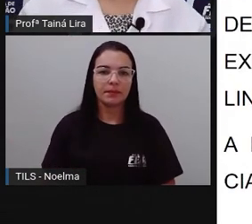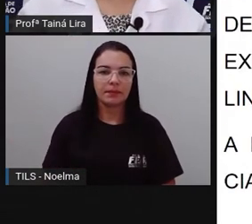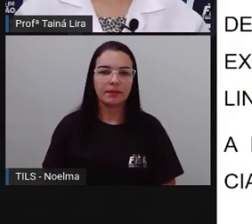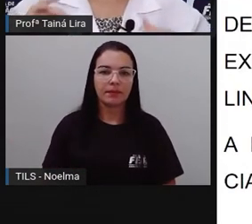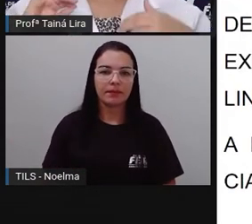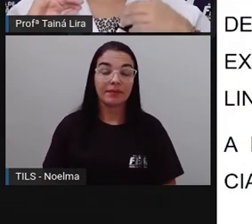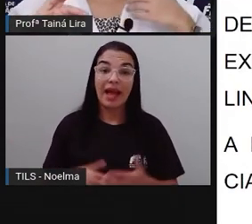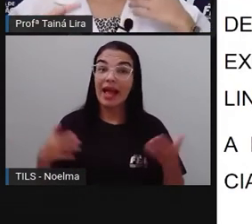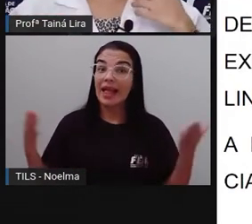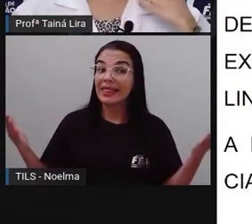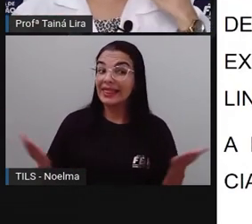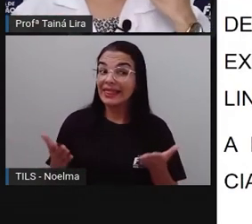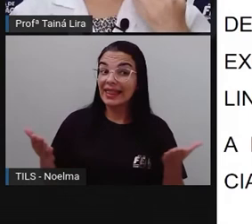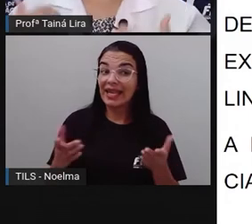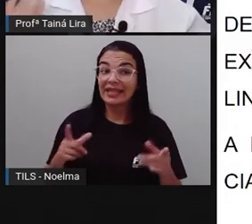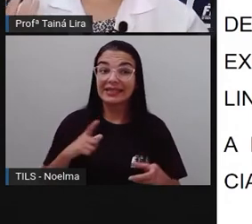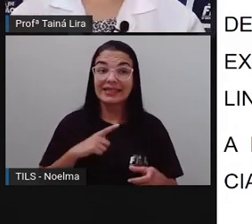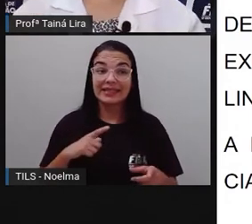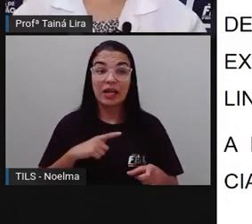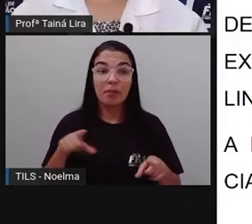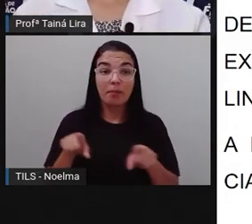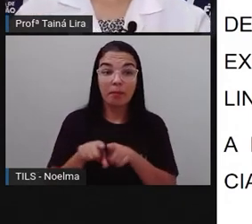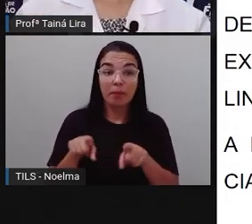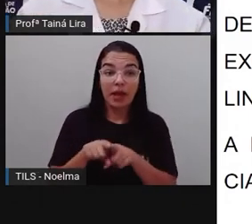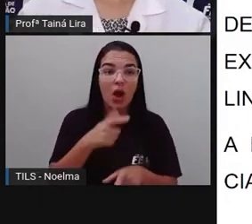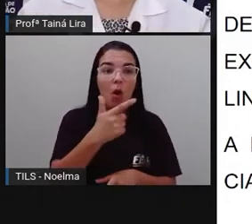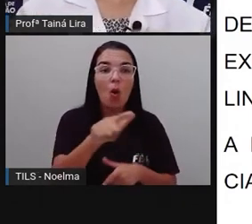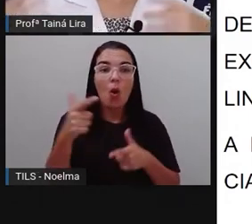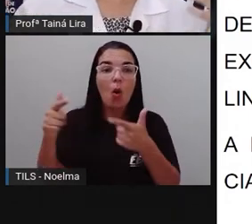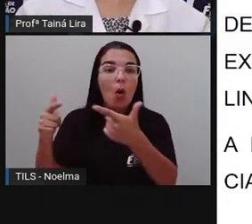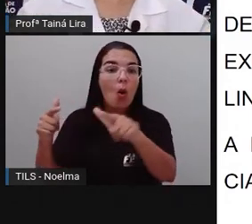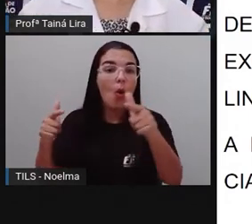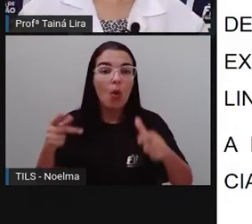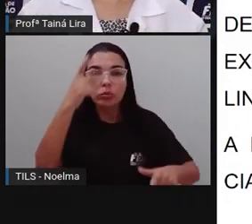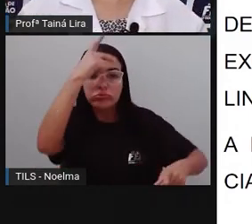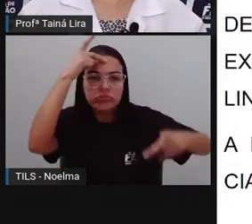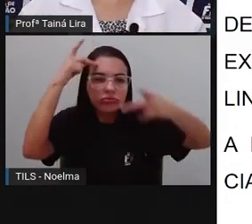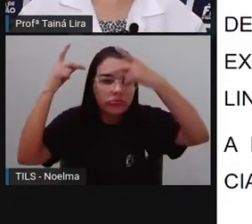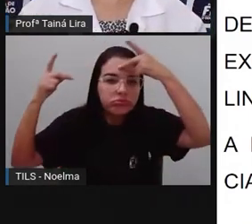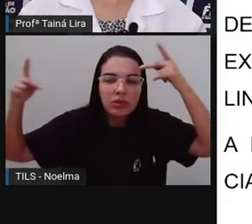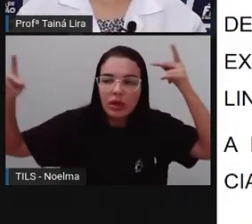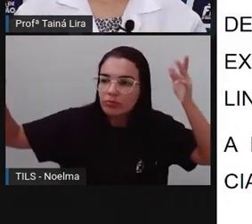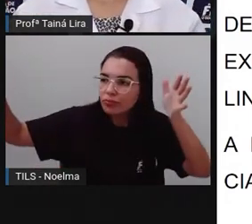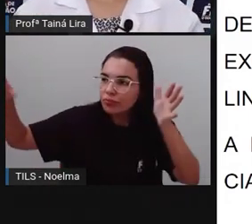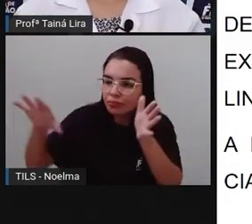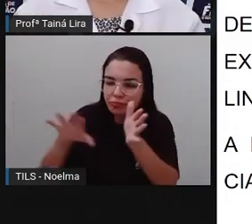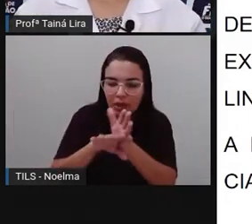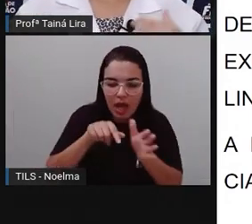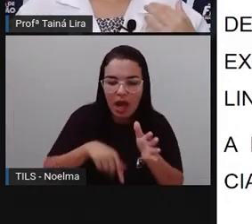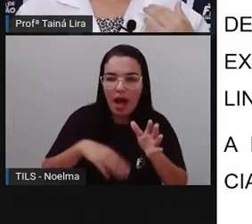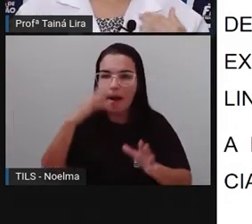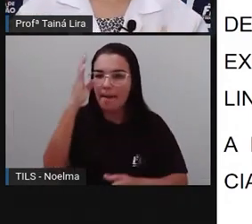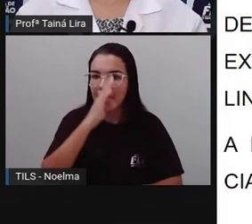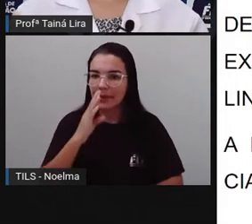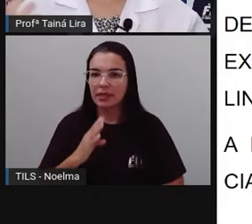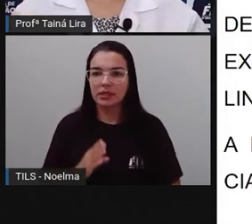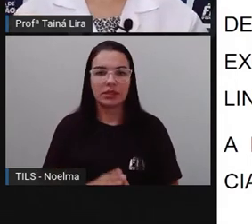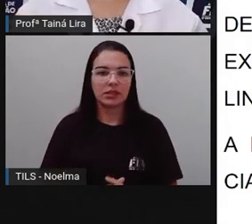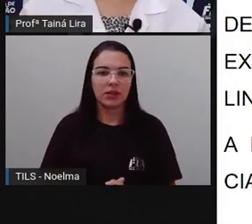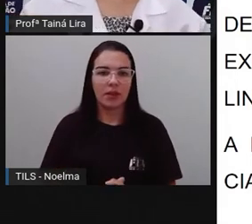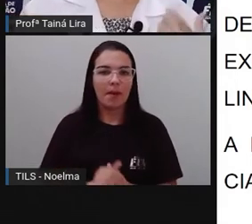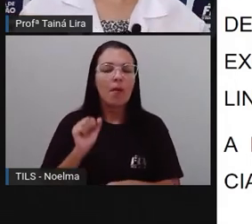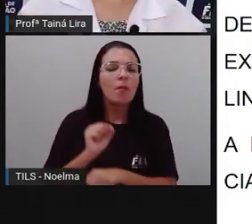e nós tivemos outros povos que vieram para o Brasil, né, outros povos